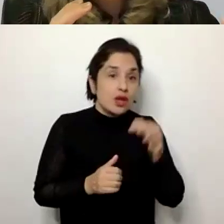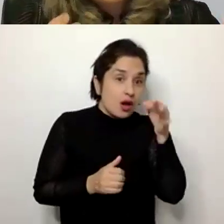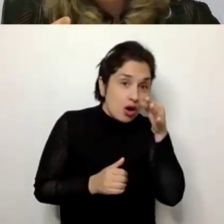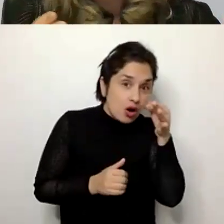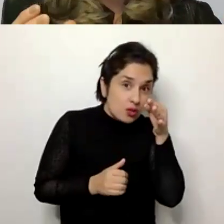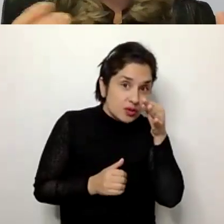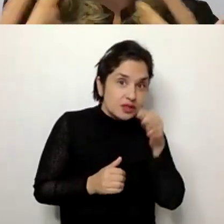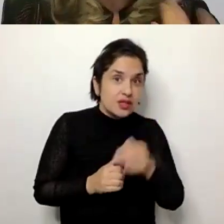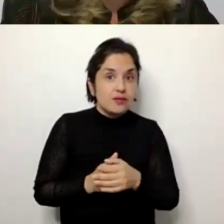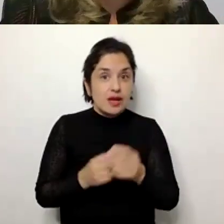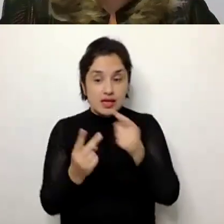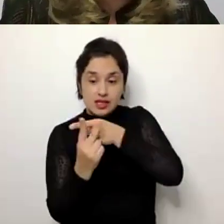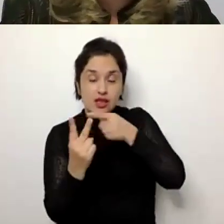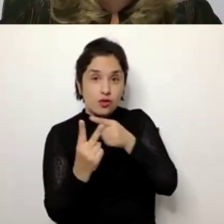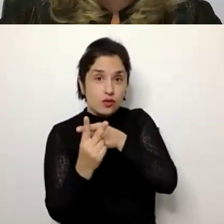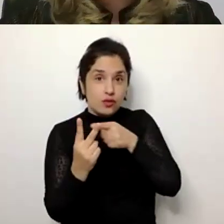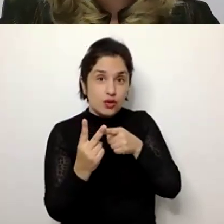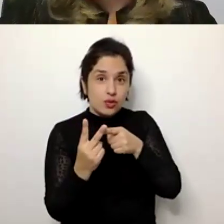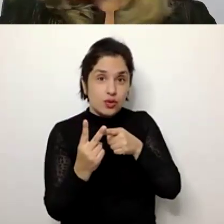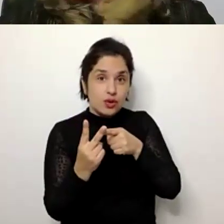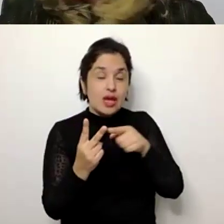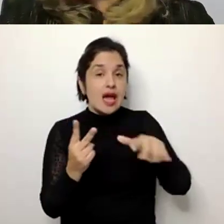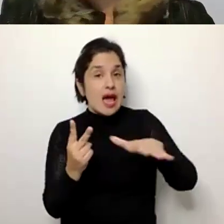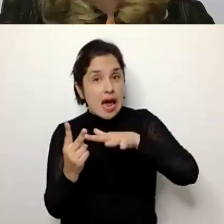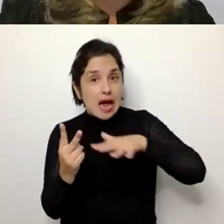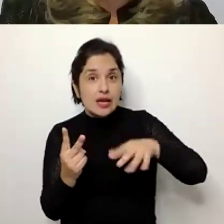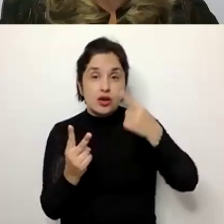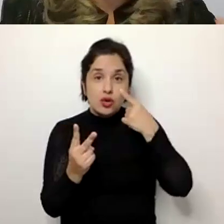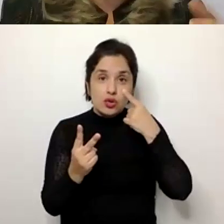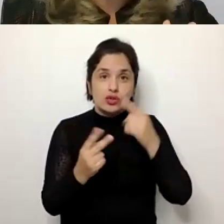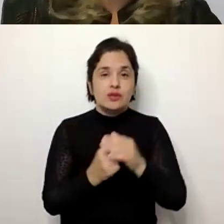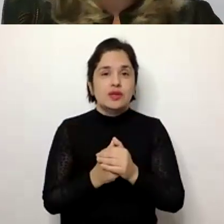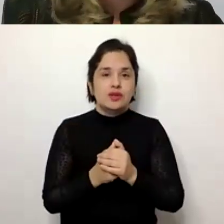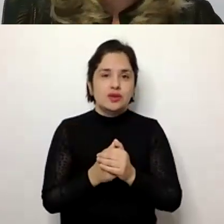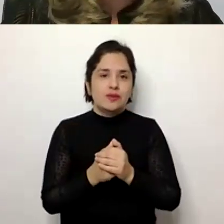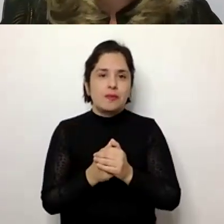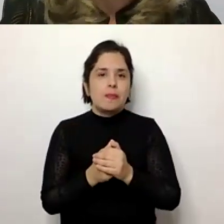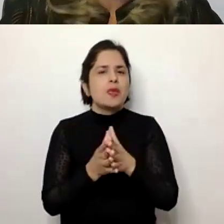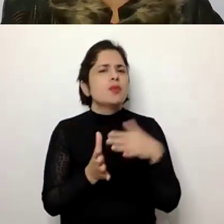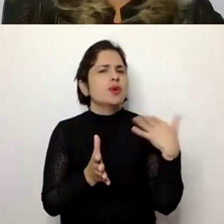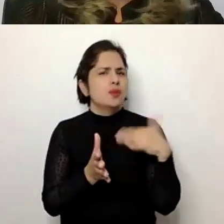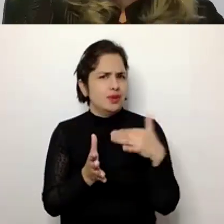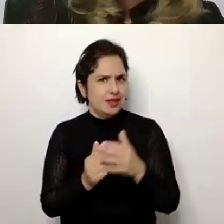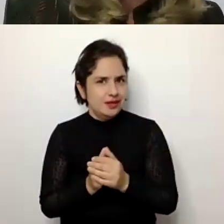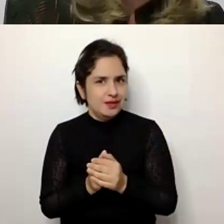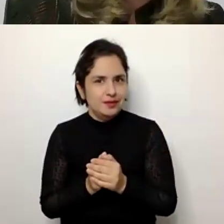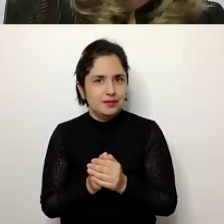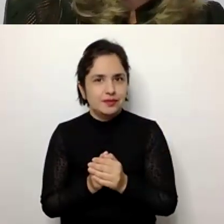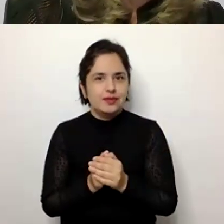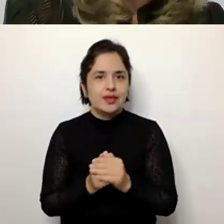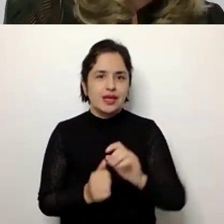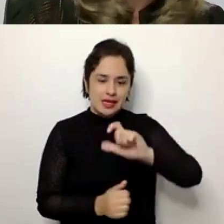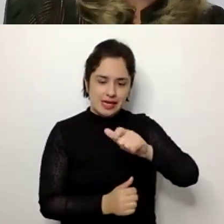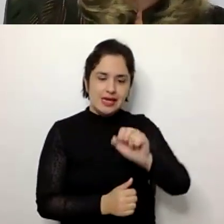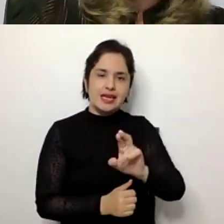forma como essas duas áreas do conhecimento lidam com o envelhecimento é fundamental. A geriatria tem